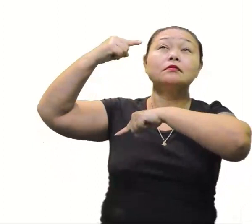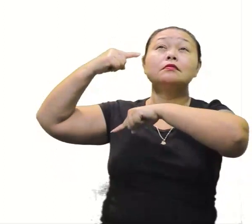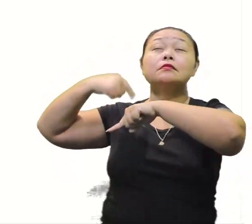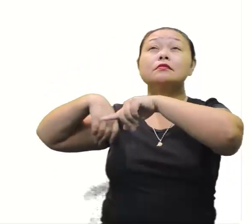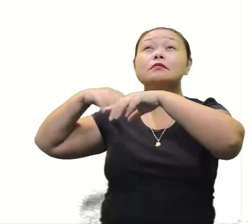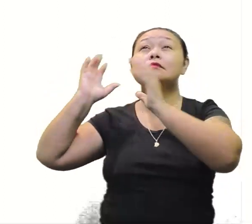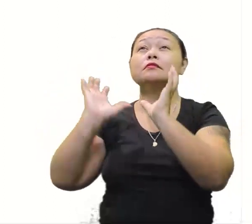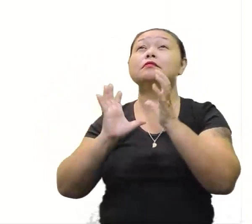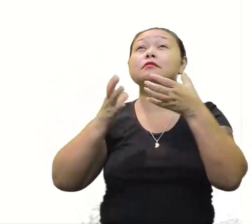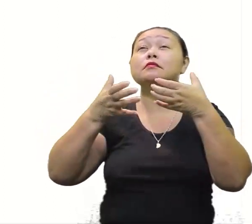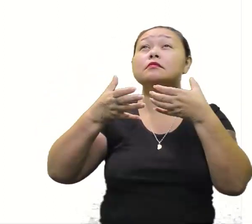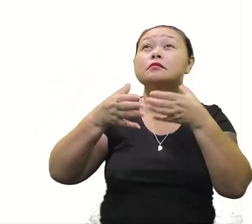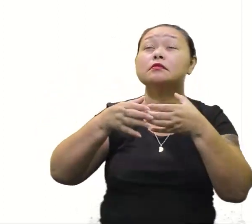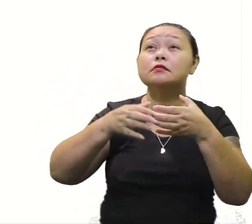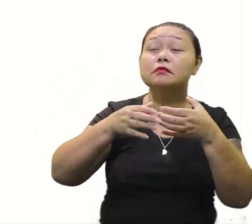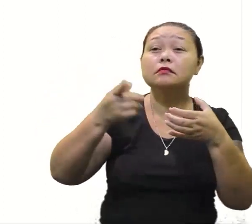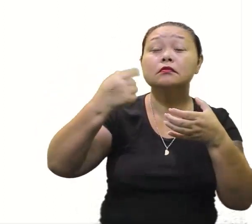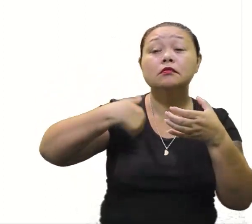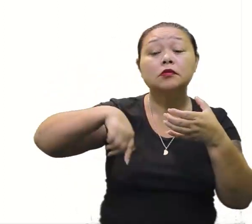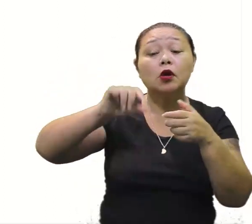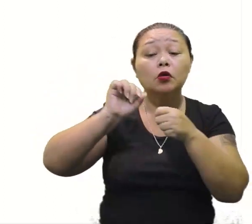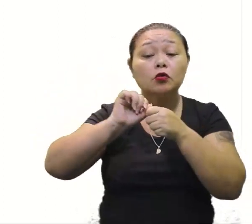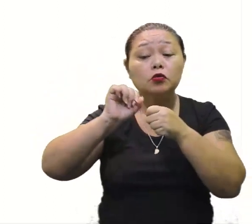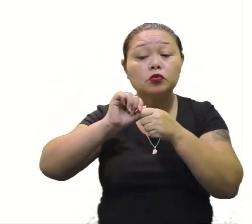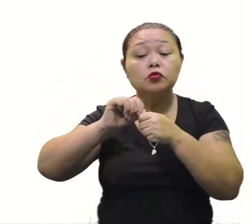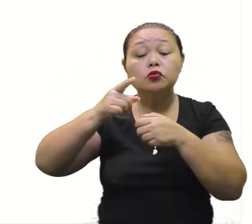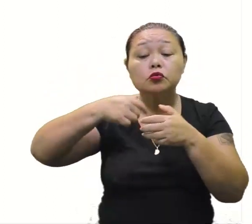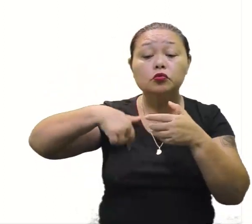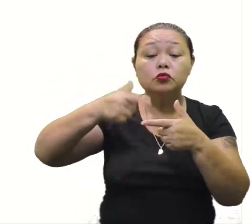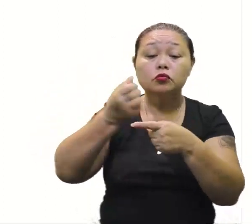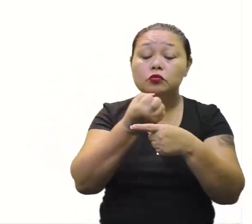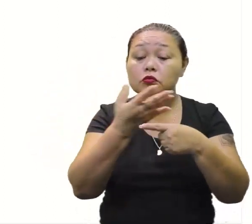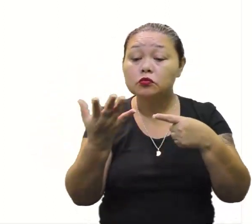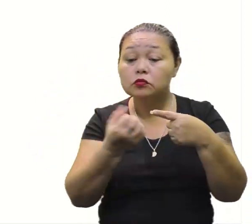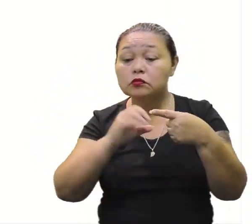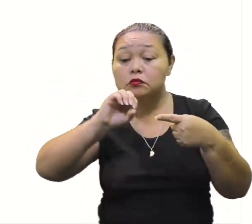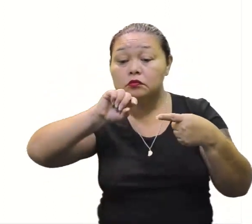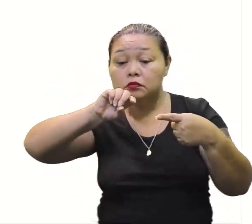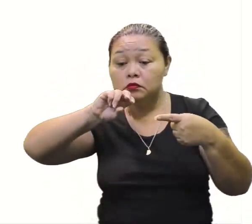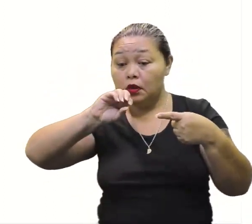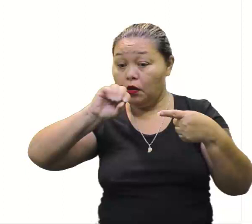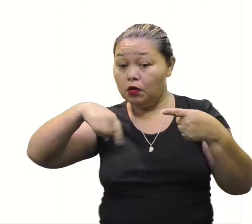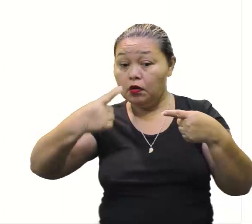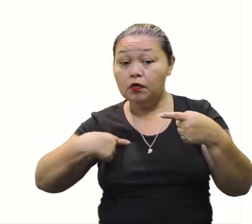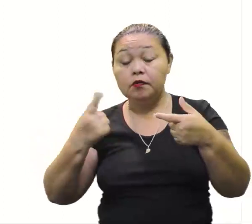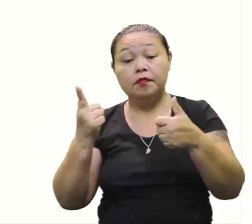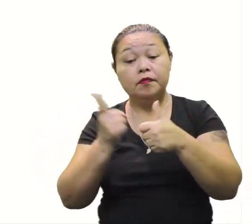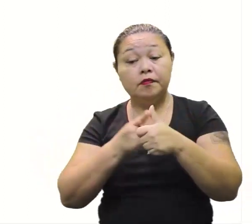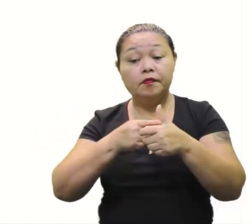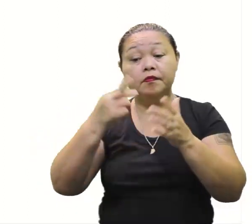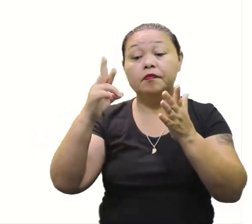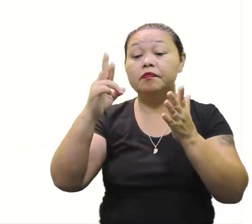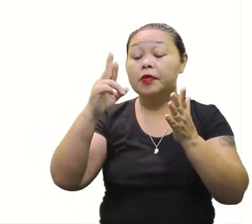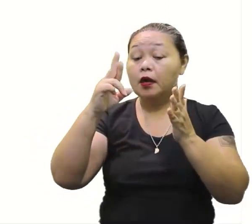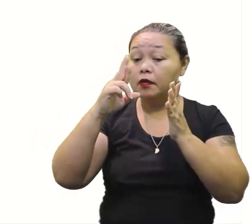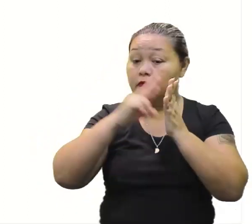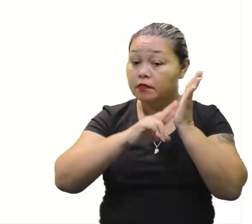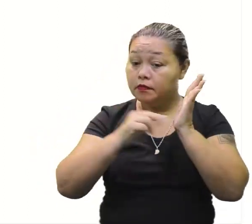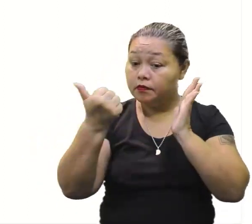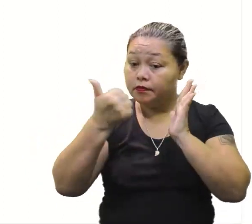dos números racionais e relembra, divisão de números decimais. Primeira regra,